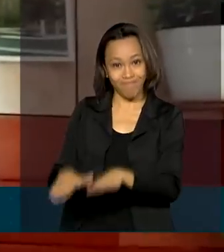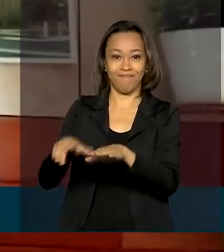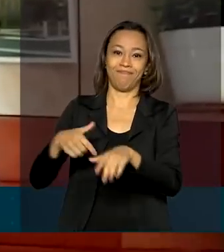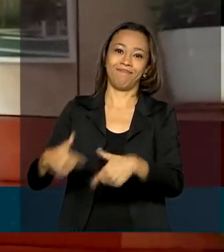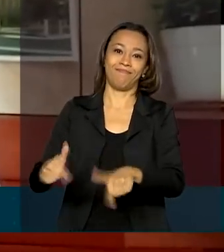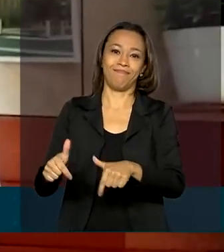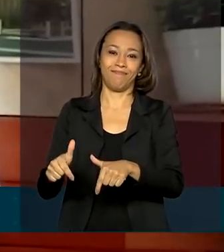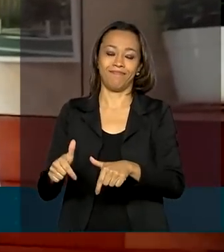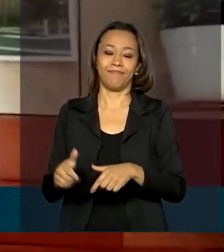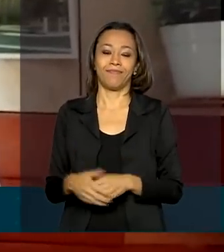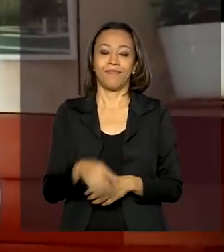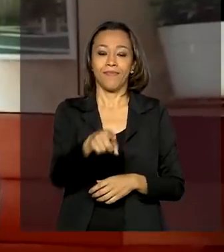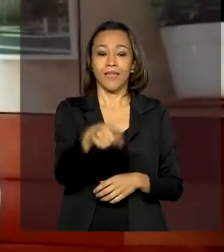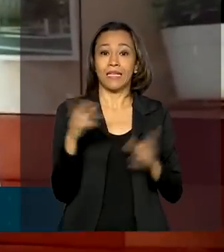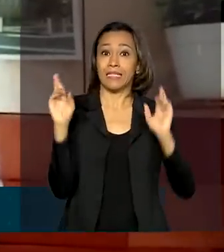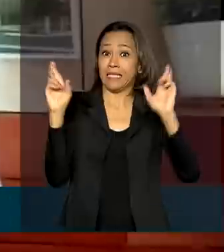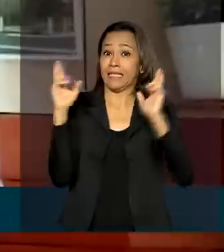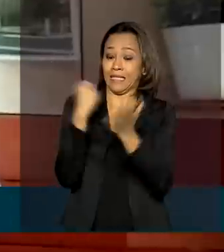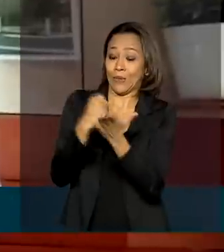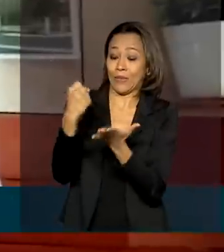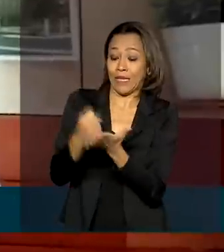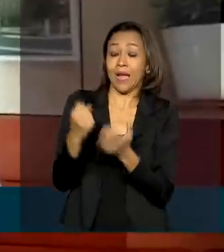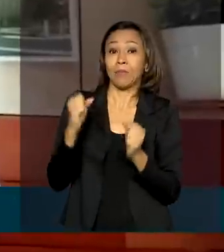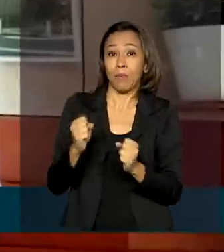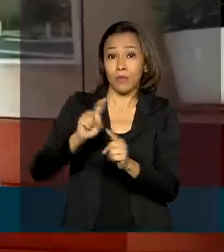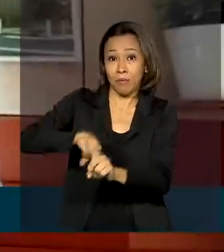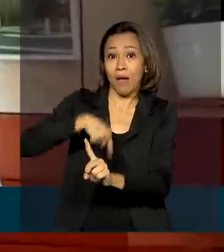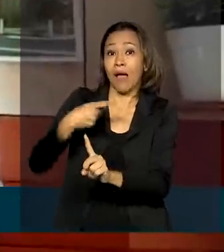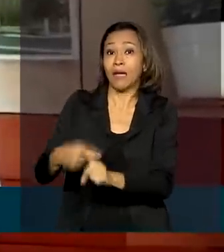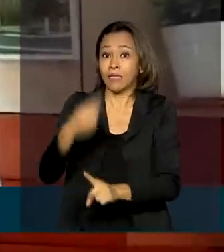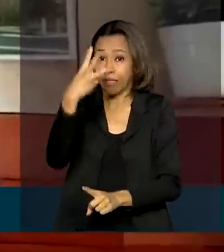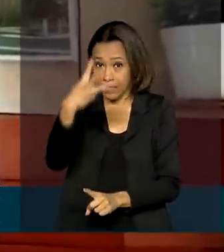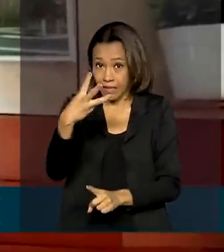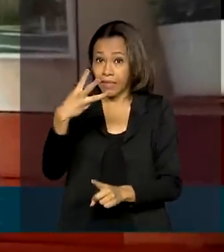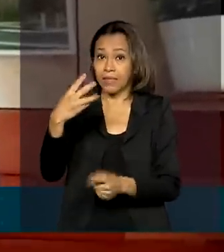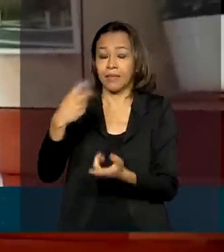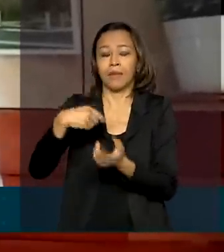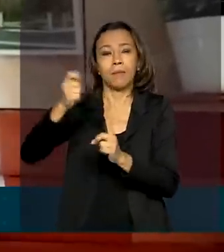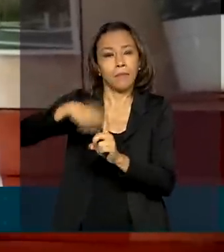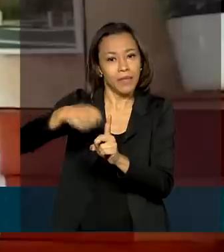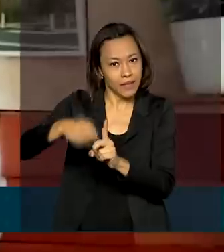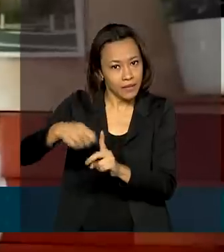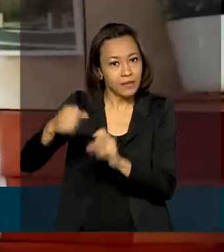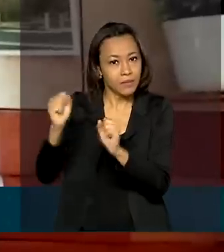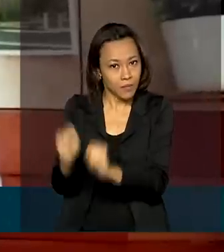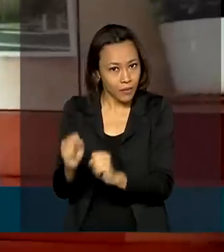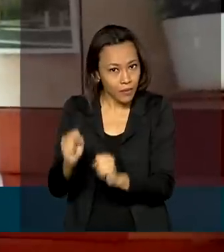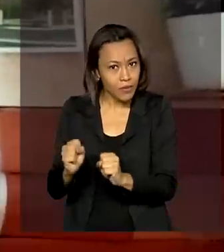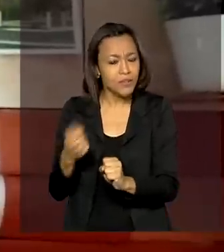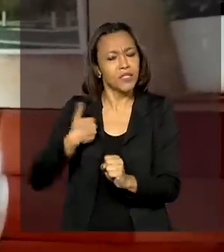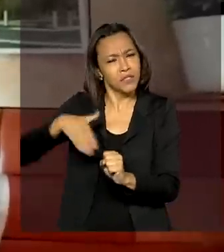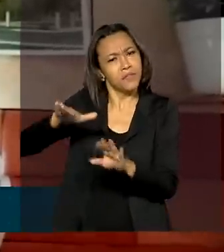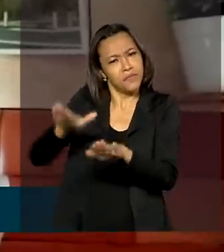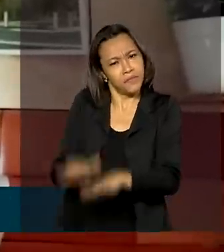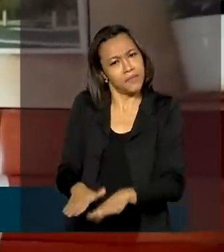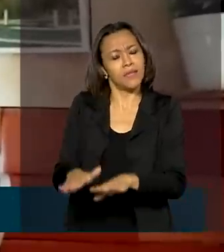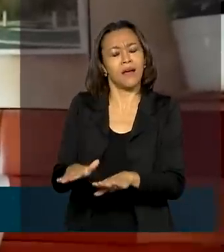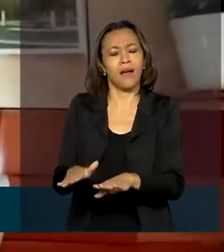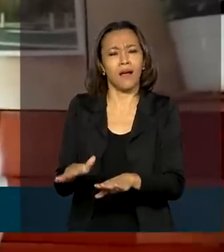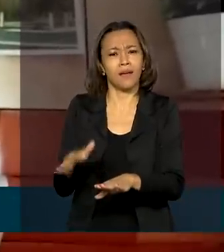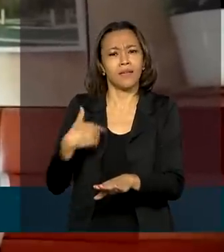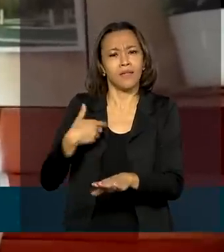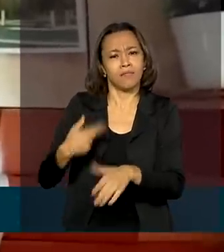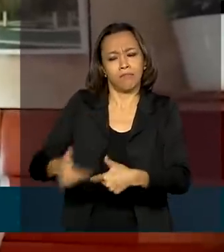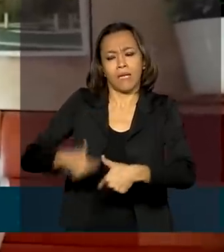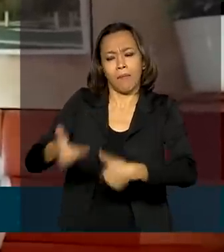expectativa é de que esse contrato possa ser prorrogado por mais três meses e, consequentemente, ficar por mais tempo com a